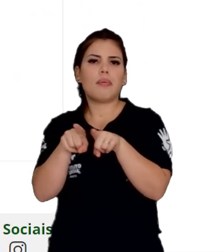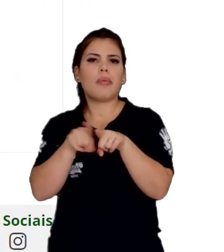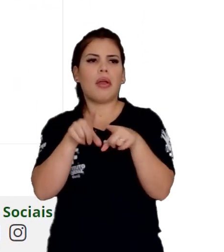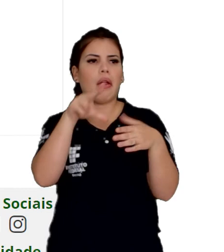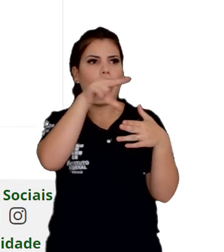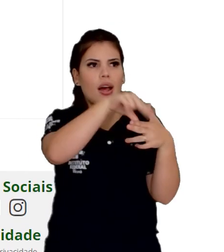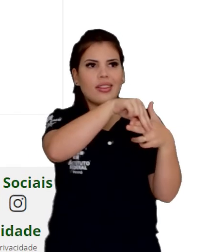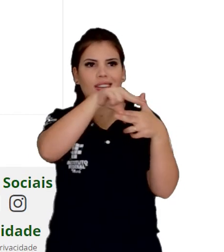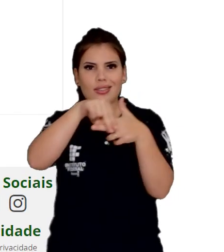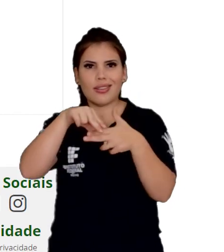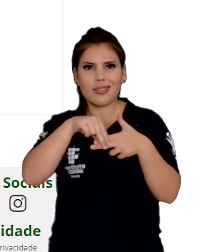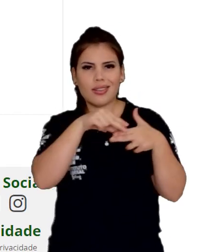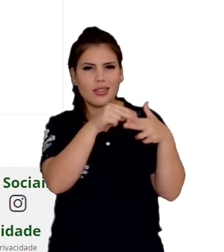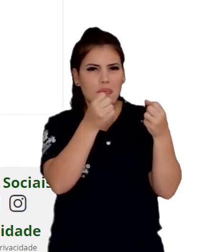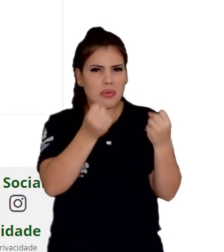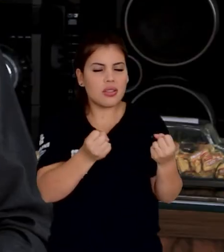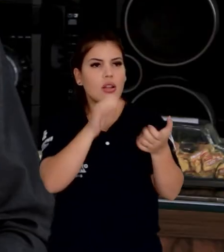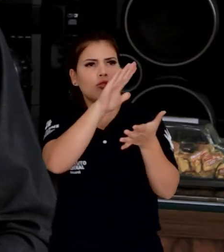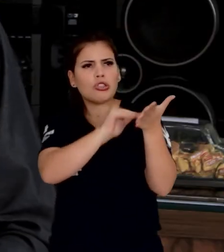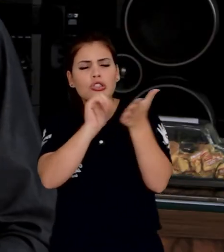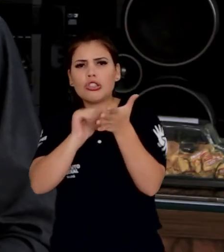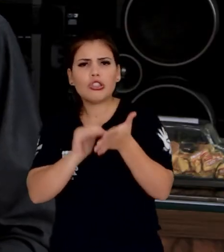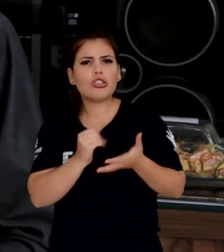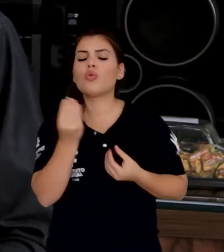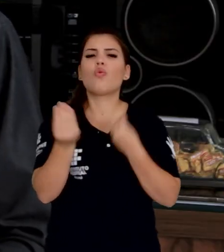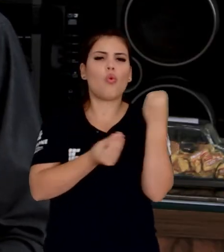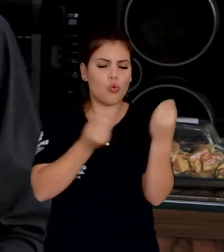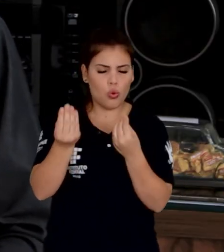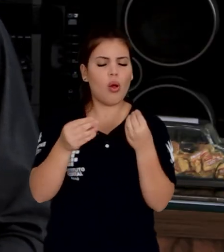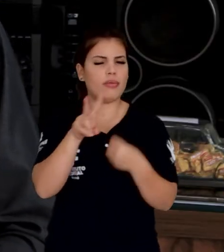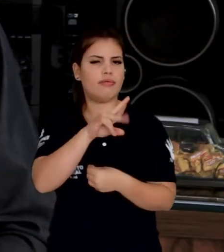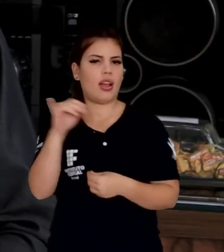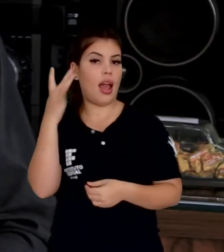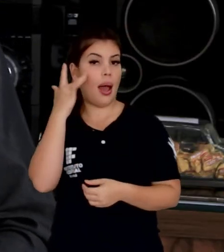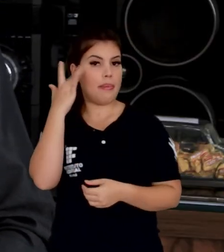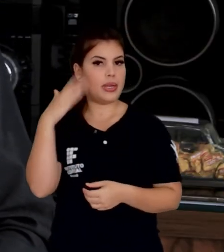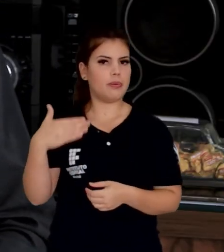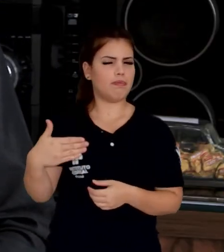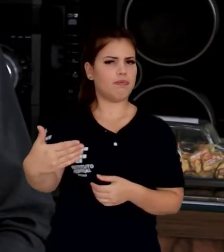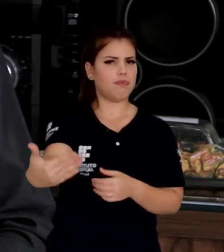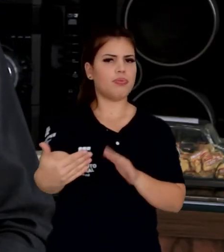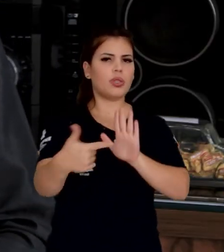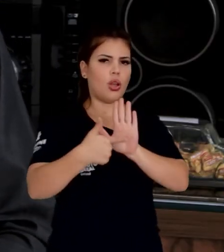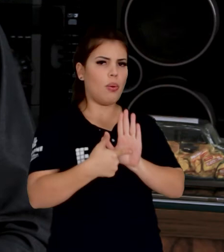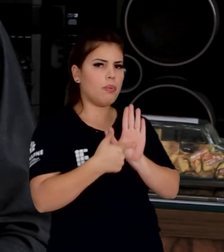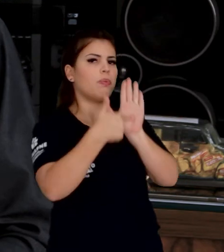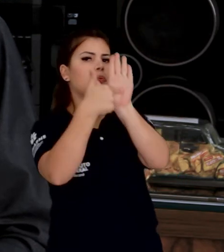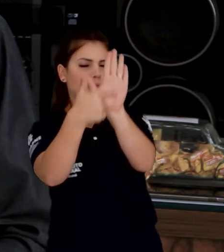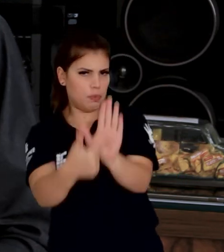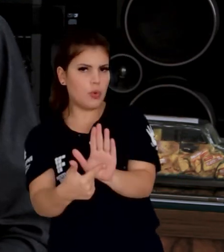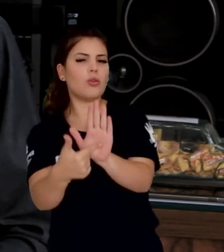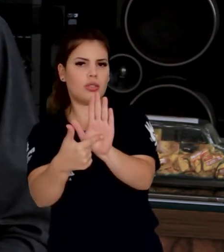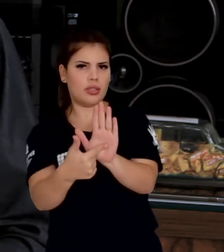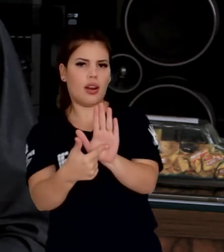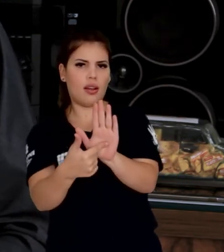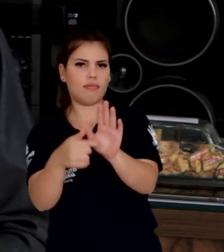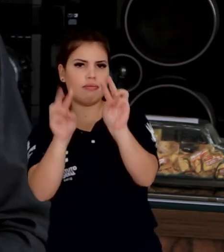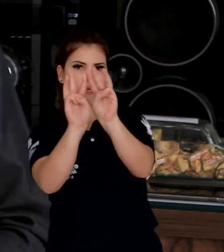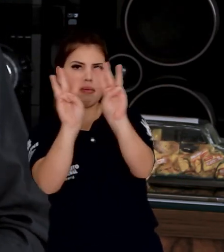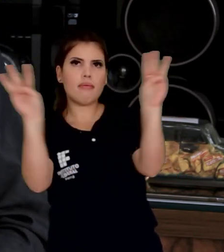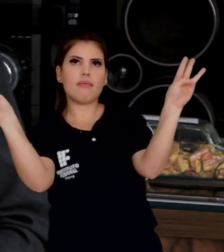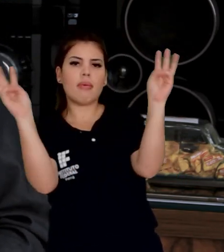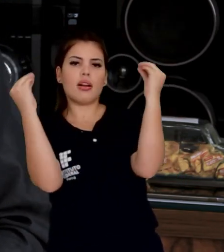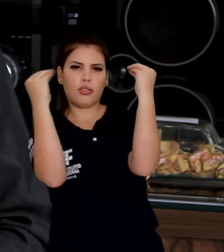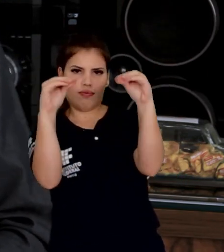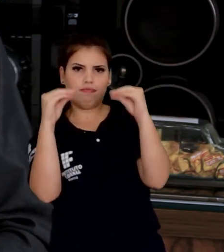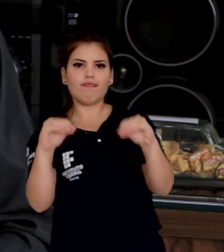eliminar arquivos grandes da conta do Google. Então, nos próximos dias, talvez você já esteja vendo esse vídeo nessa página, que